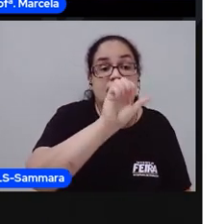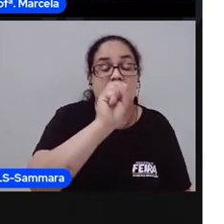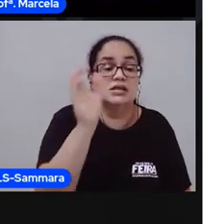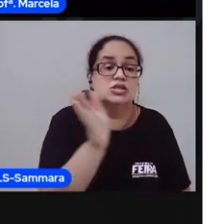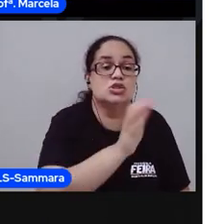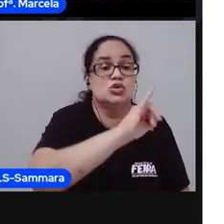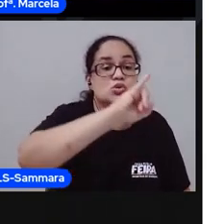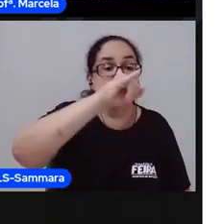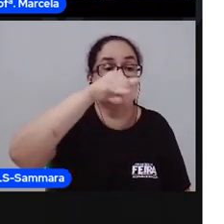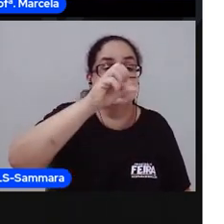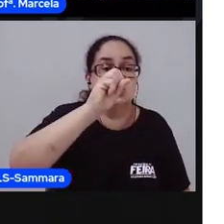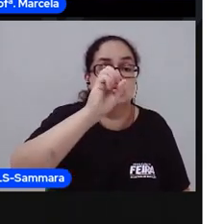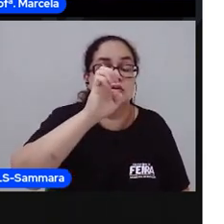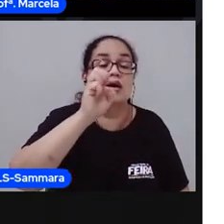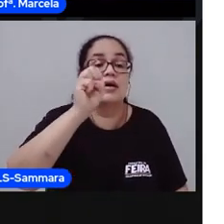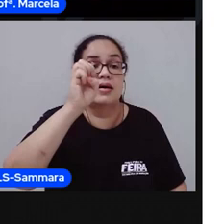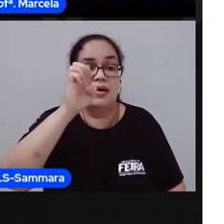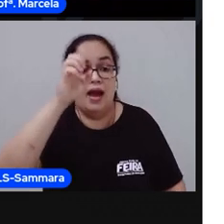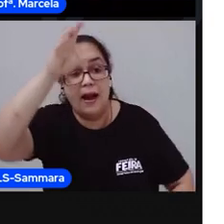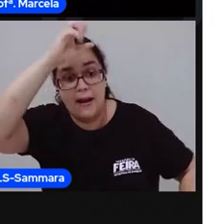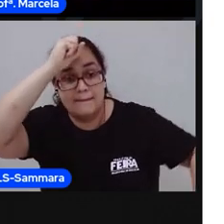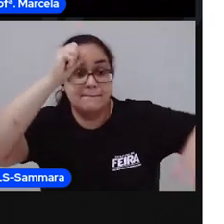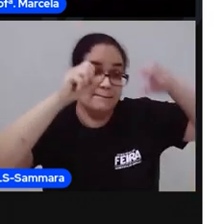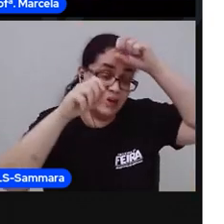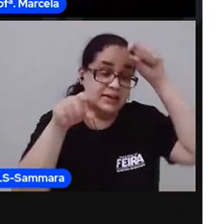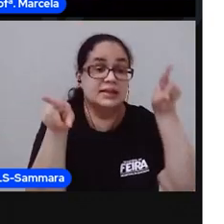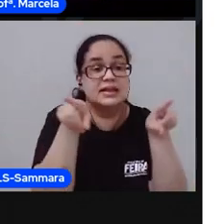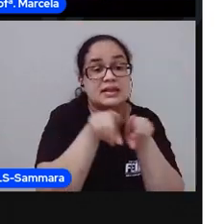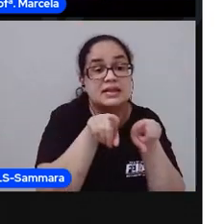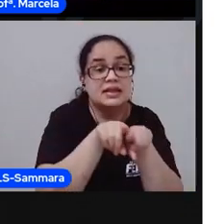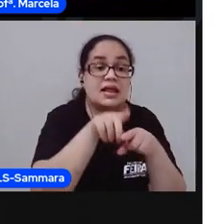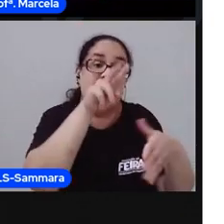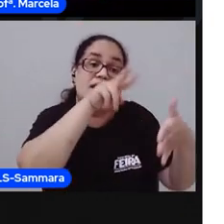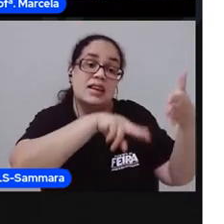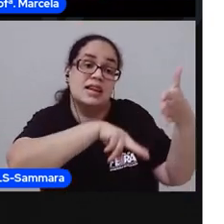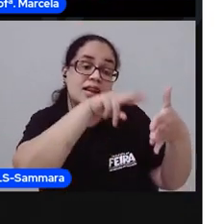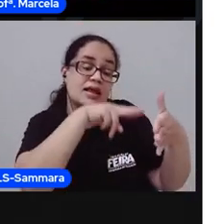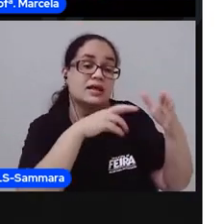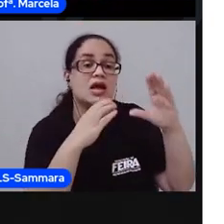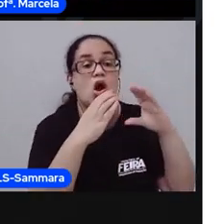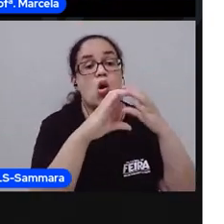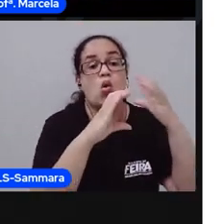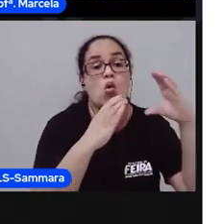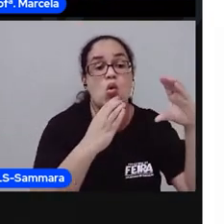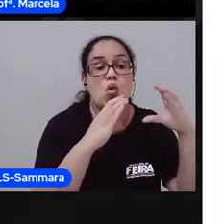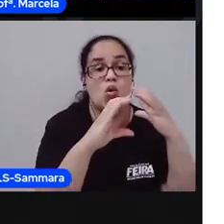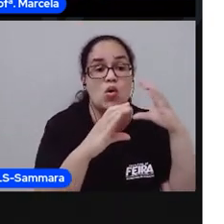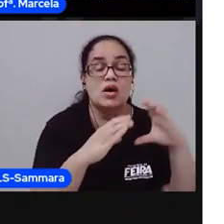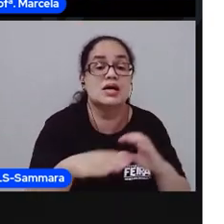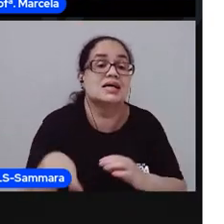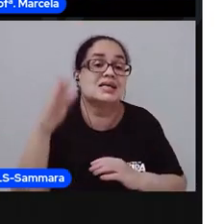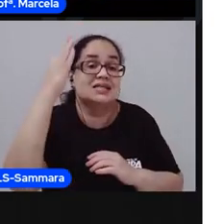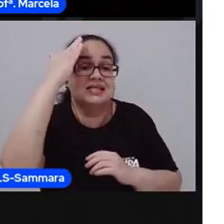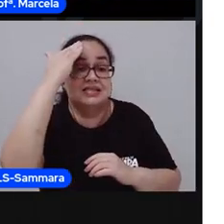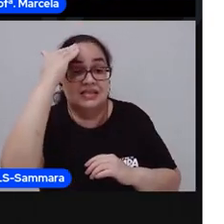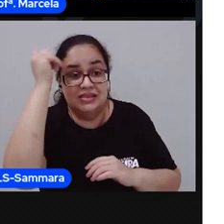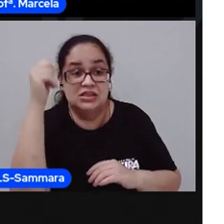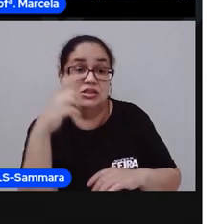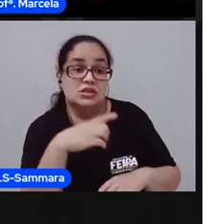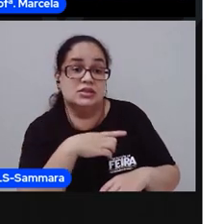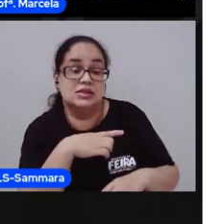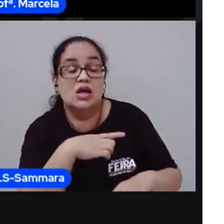E vai aprender também a ler, a se comunicar. Você sabia que quando a gente se